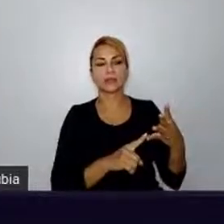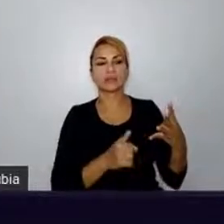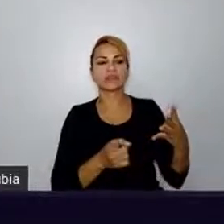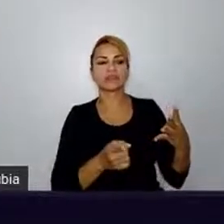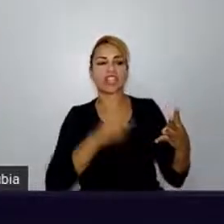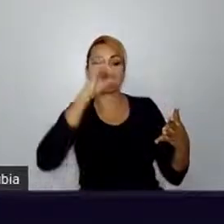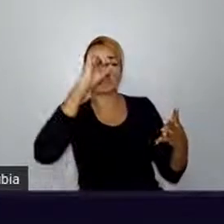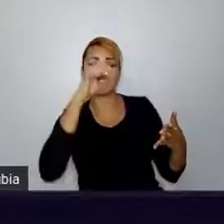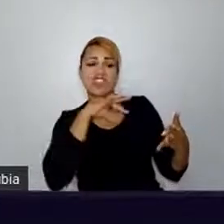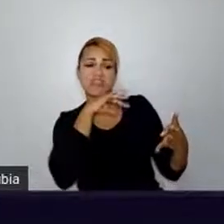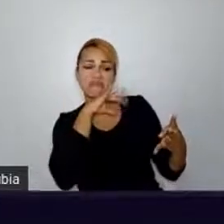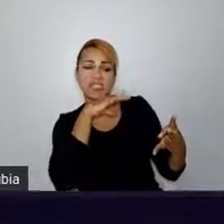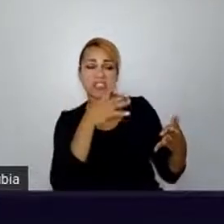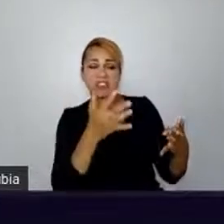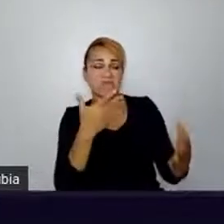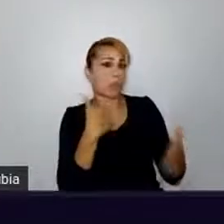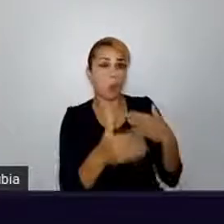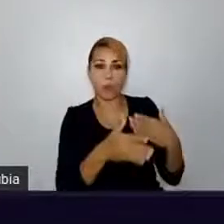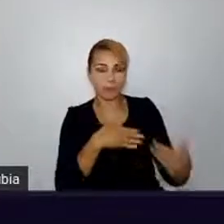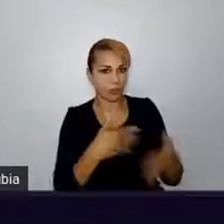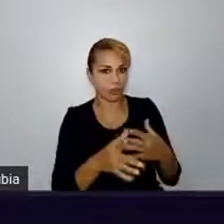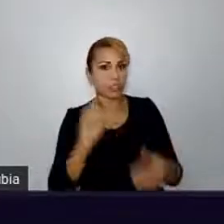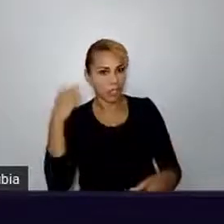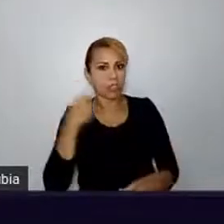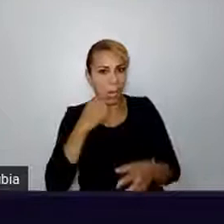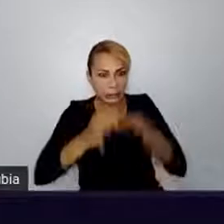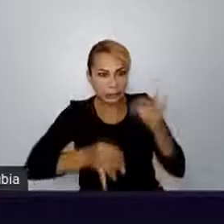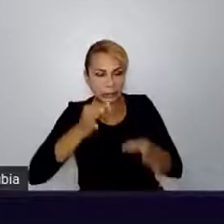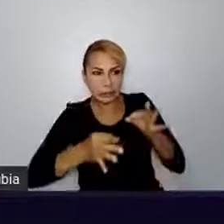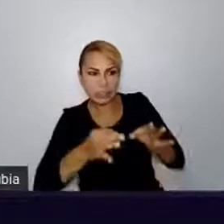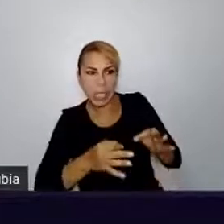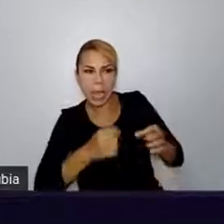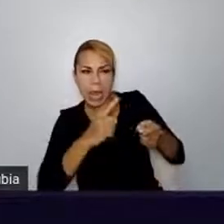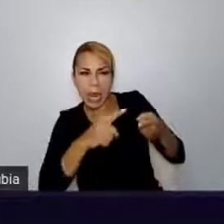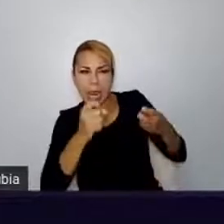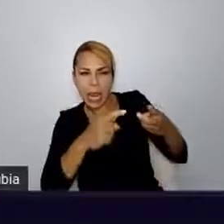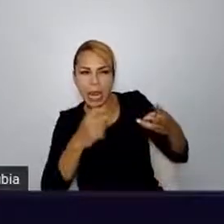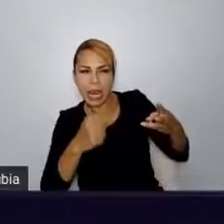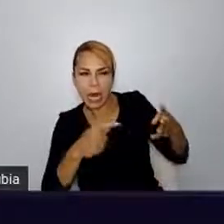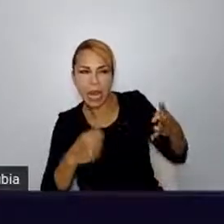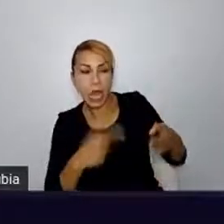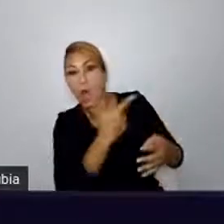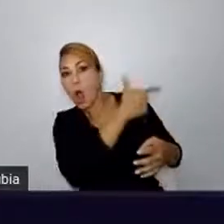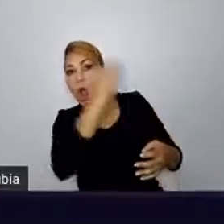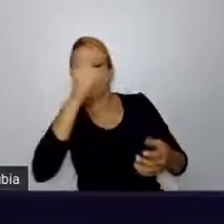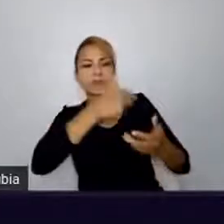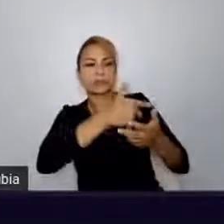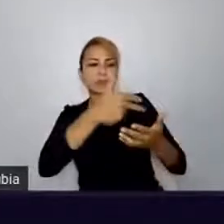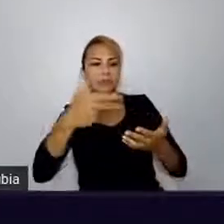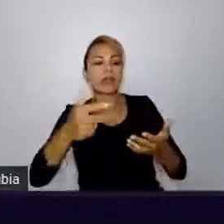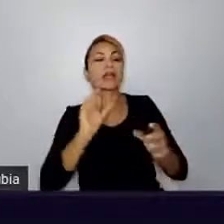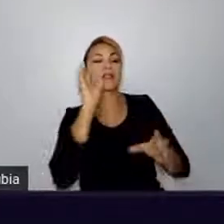ela simplesmente não tem outras coisas na cabeça ou qualquer outro motivo, né?